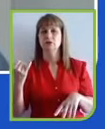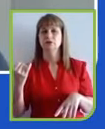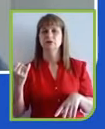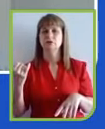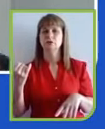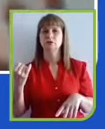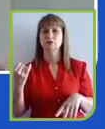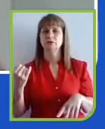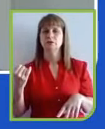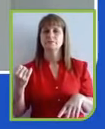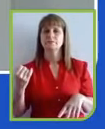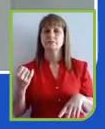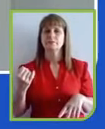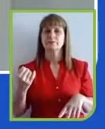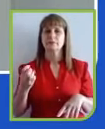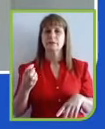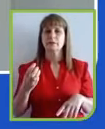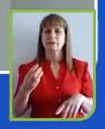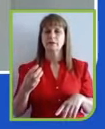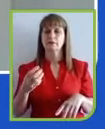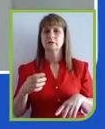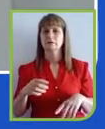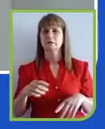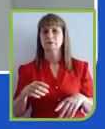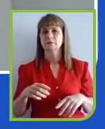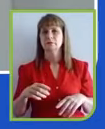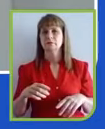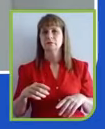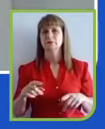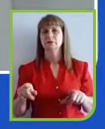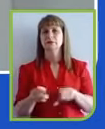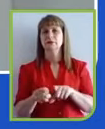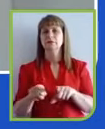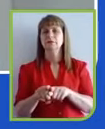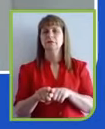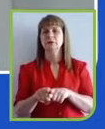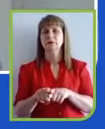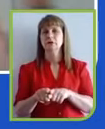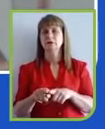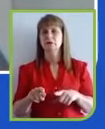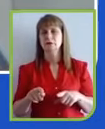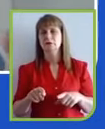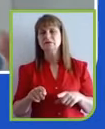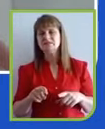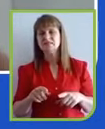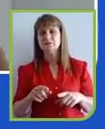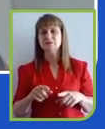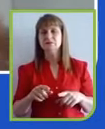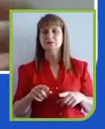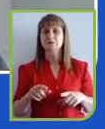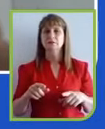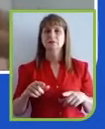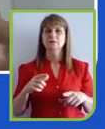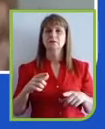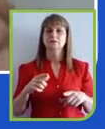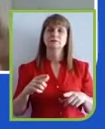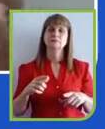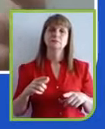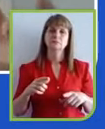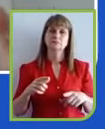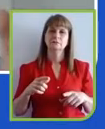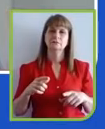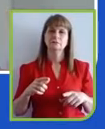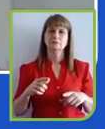Finalmente, como é que estamos vendo isso tudo? As onze mega tendências? E, acho que, para concluir, o